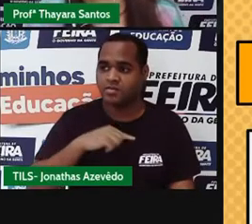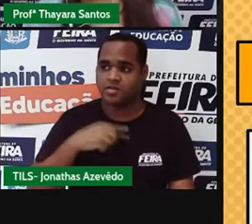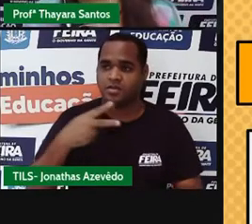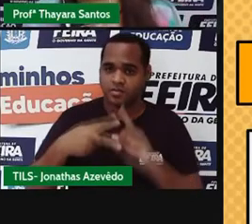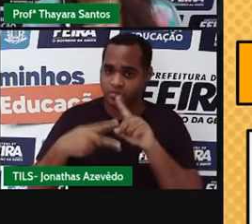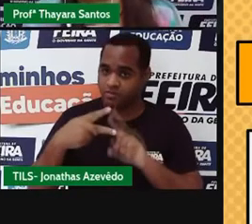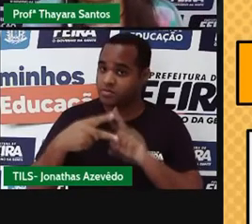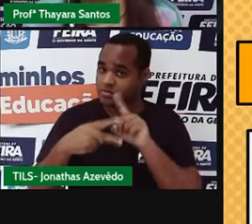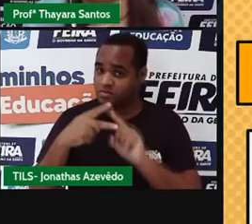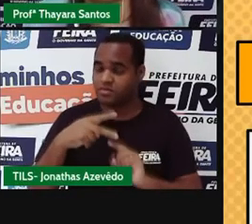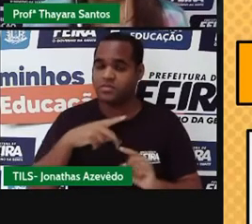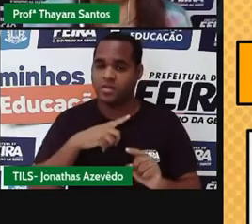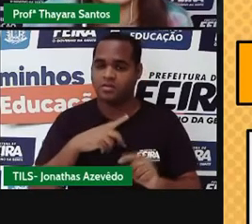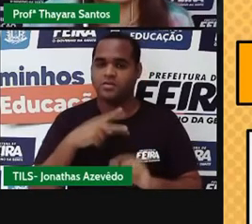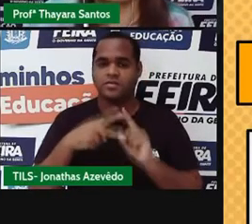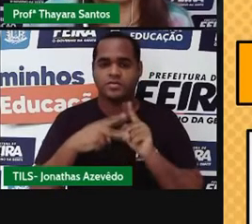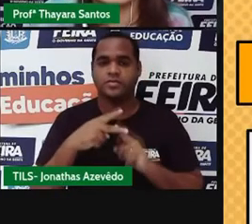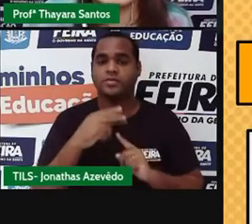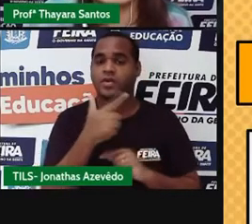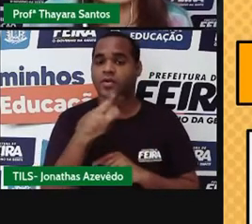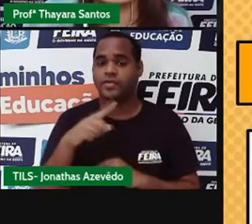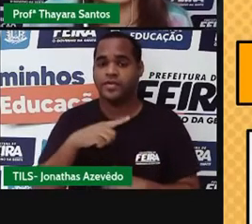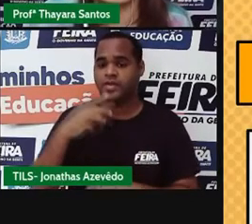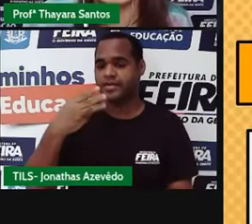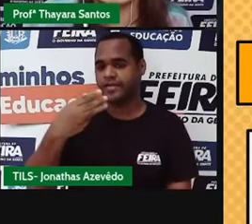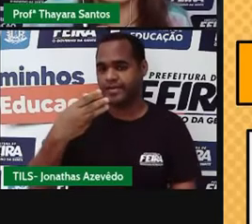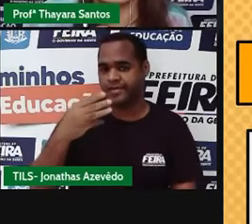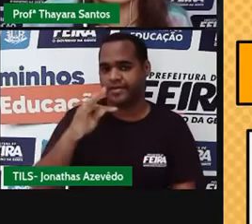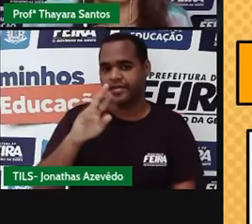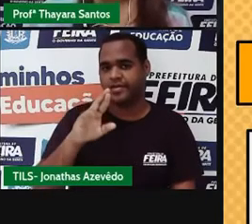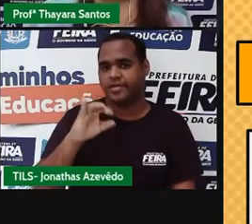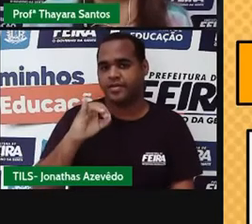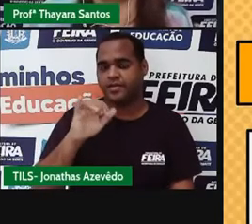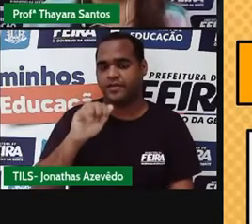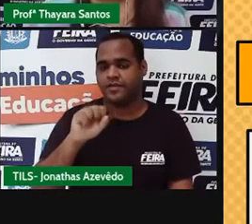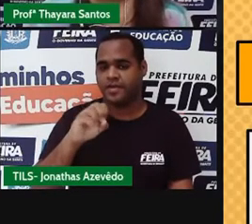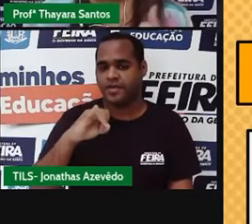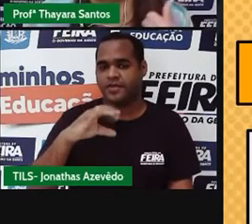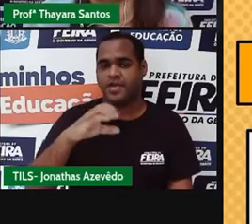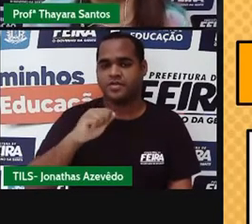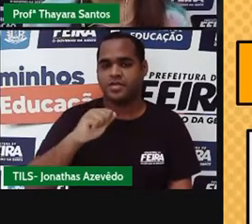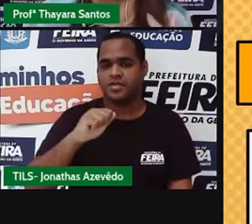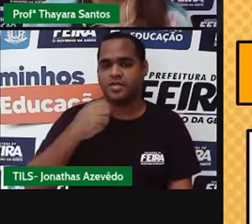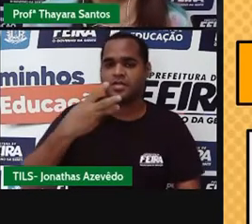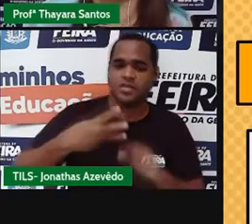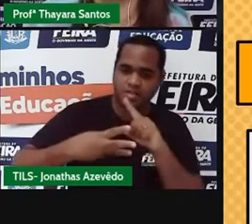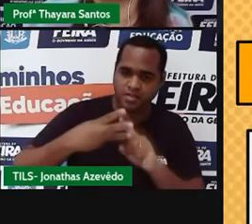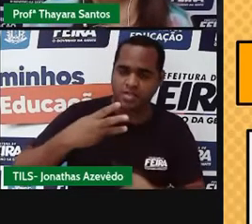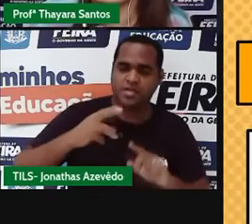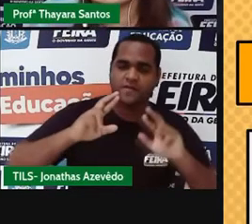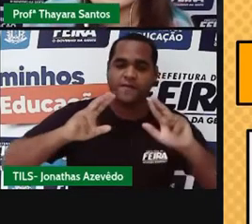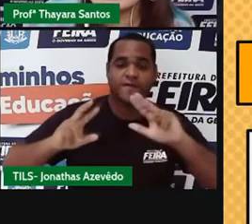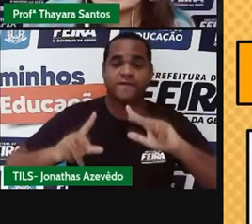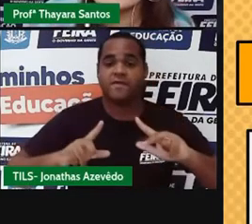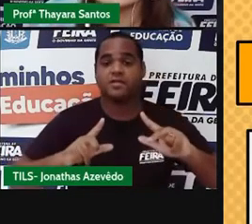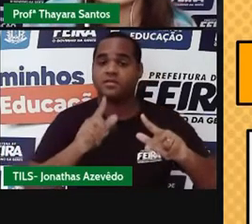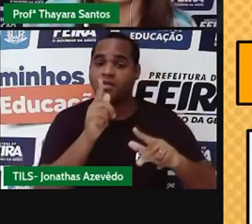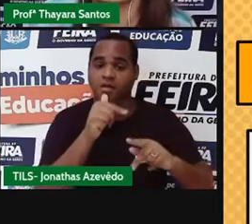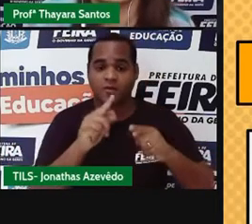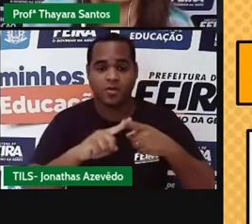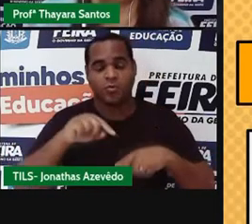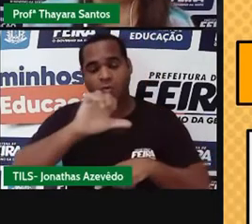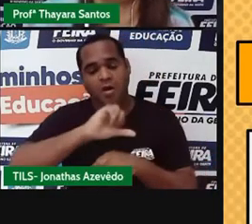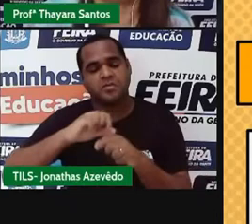Quando essa mistura tem três fases diferentes, como é o caso quando a gente mistura água, óleo e areia,